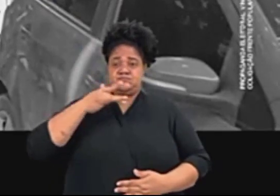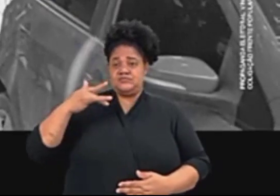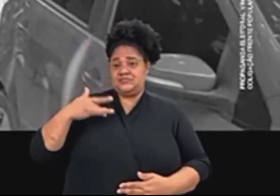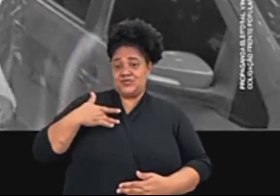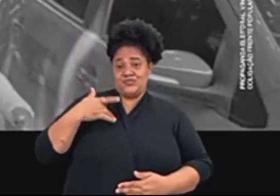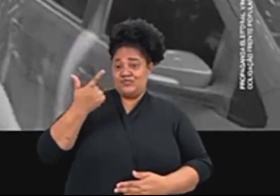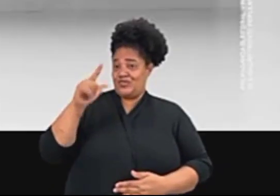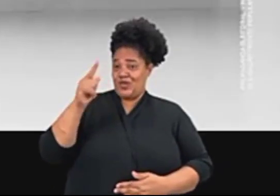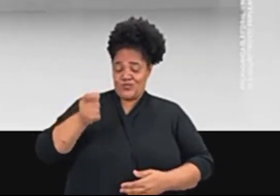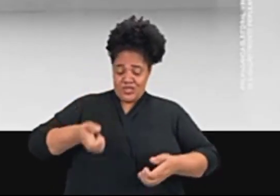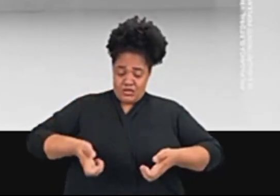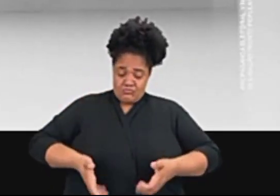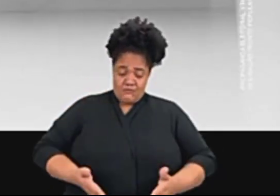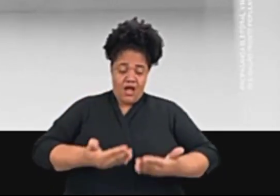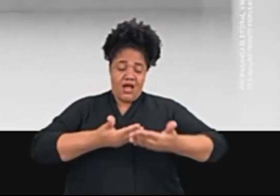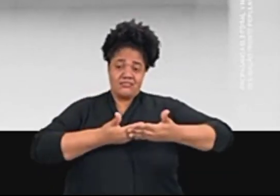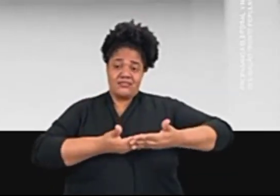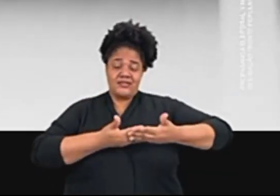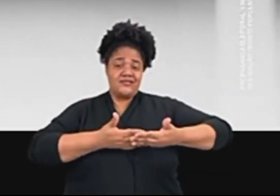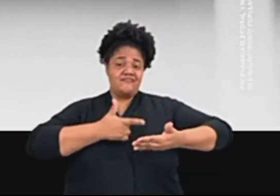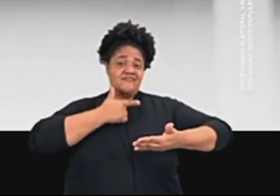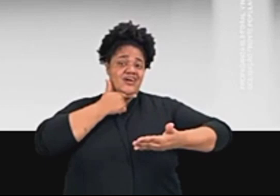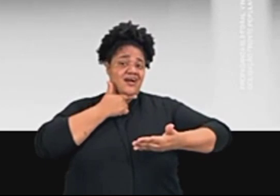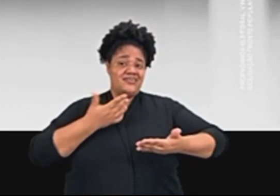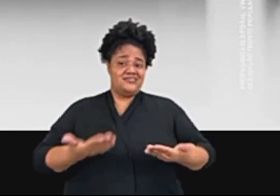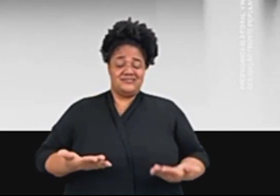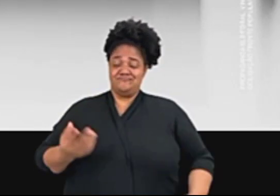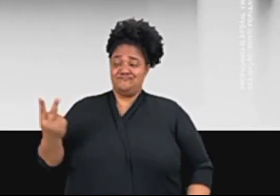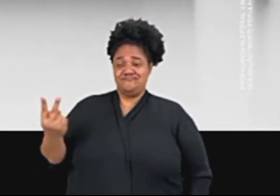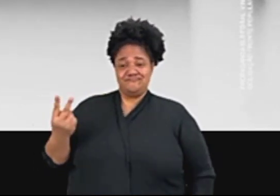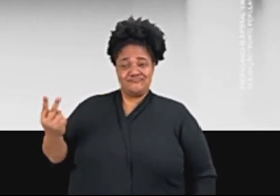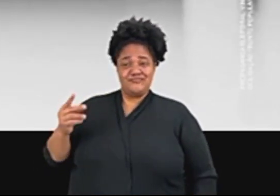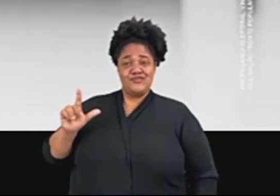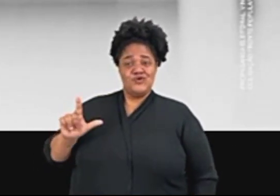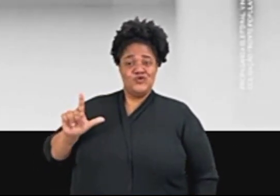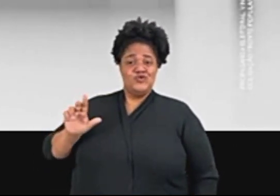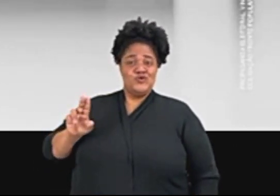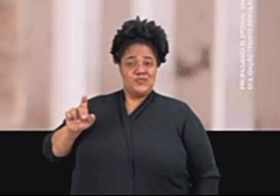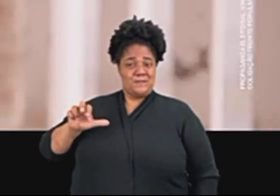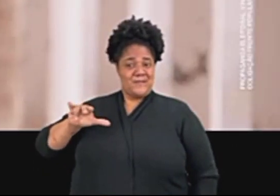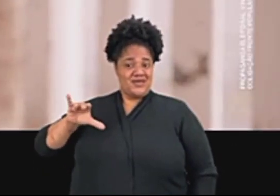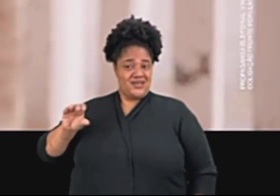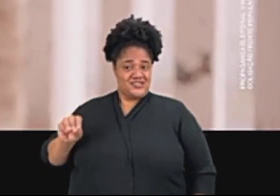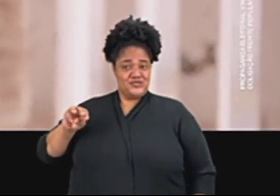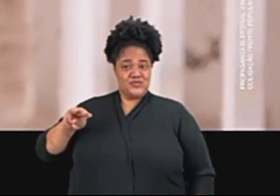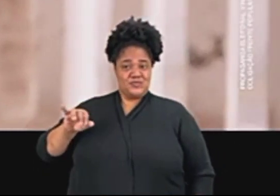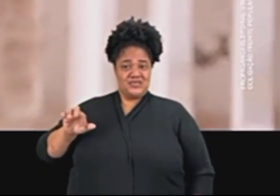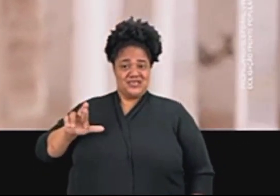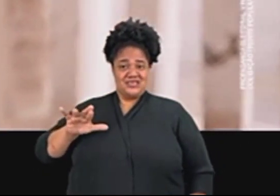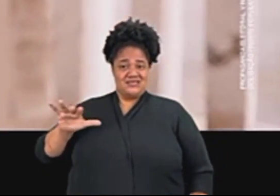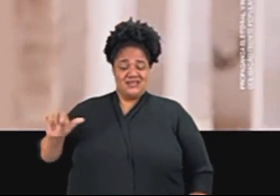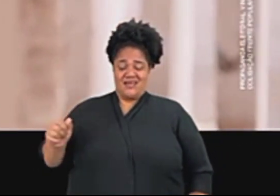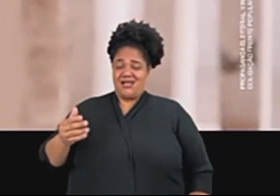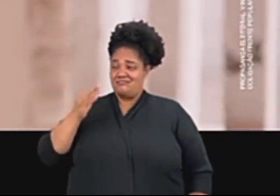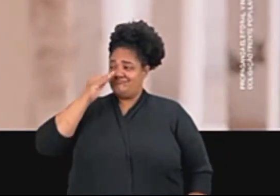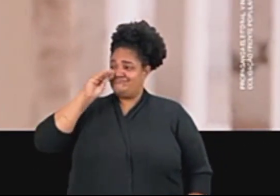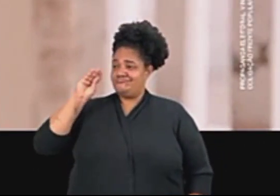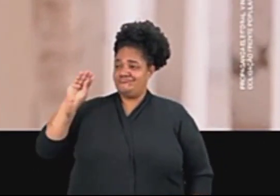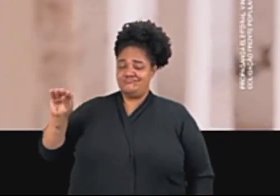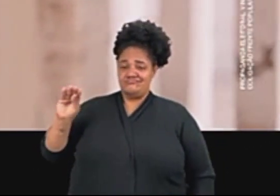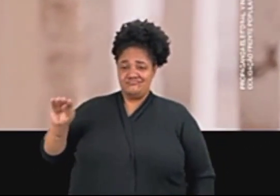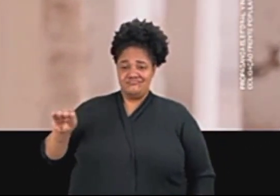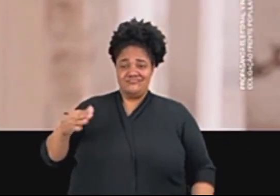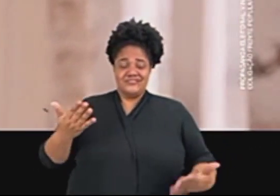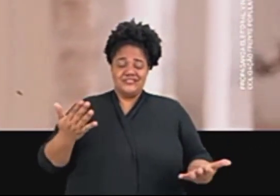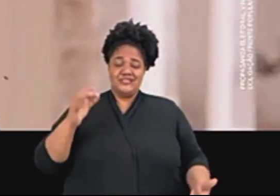nas maternidades. Mirela e Lu Pércio viraram as costas para a saúde de Olinda. A saúde de Olinda anda literalmente na